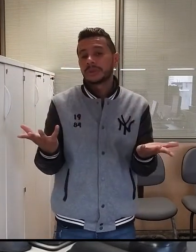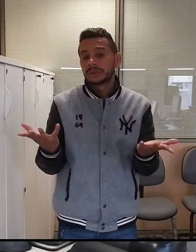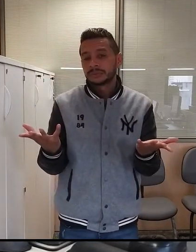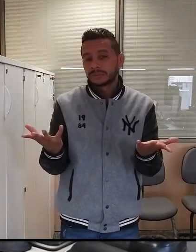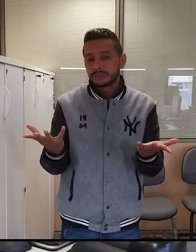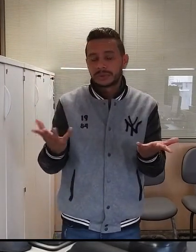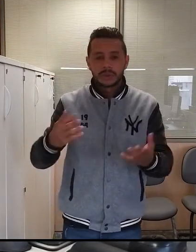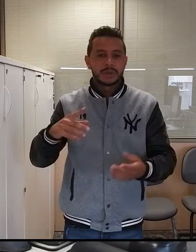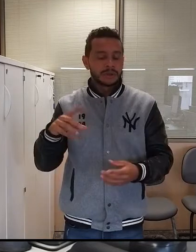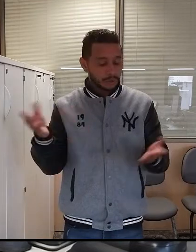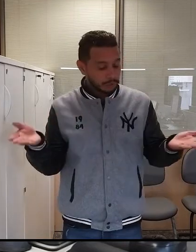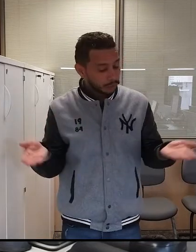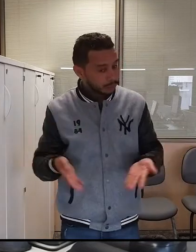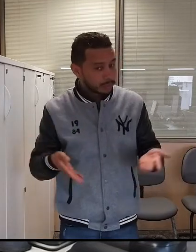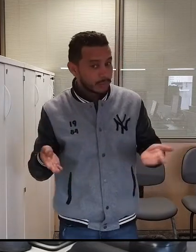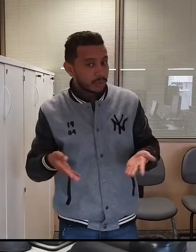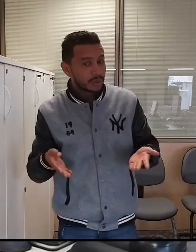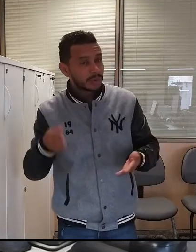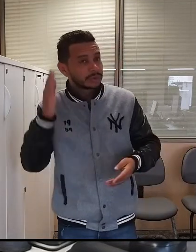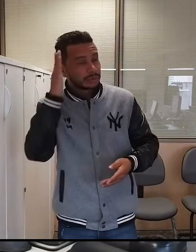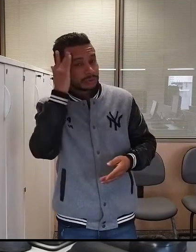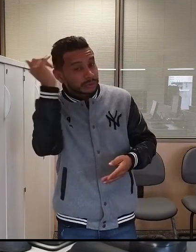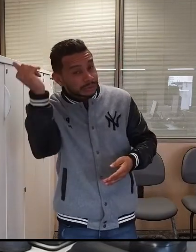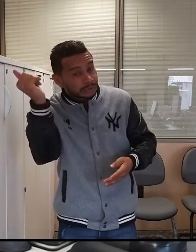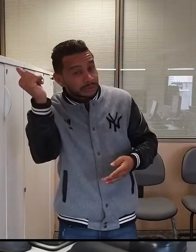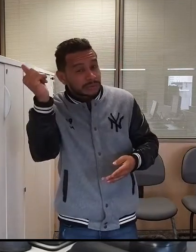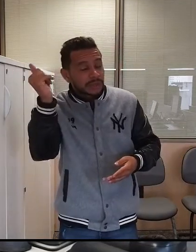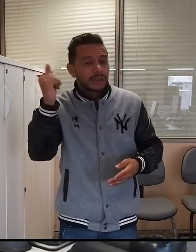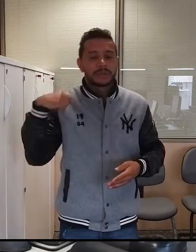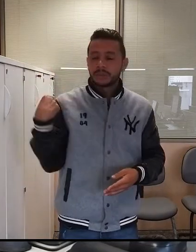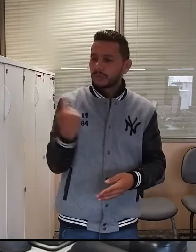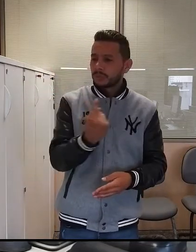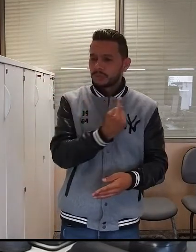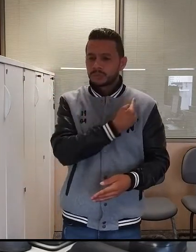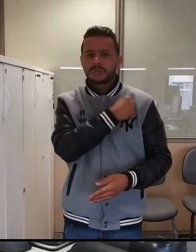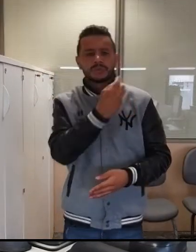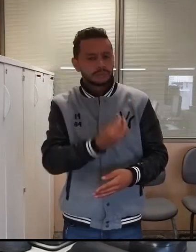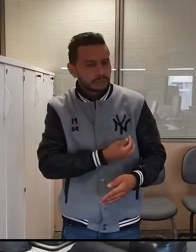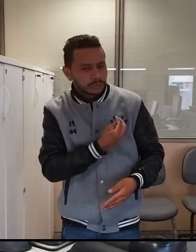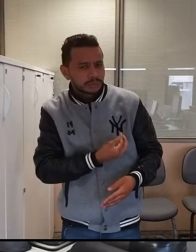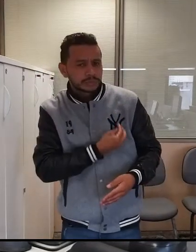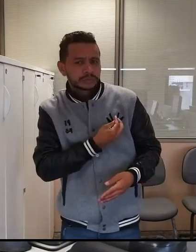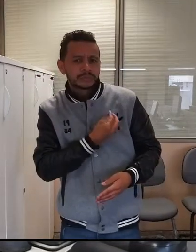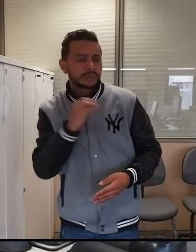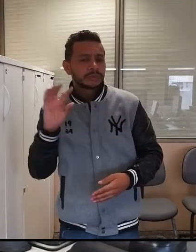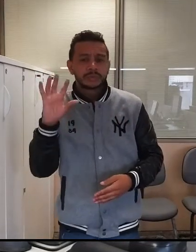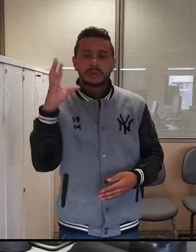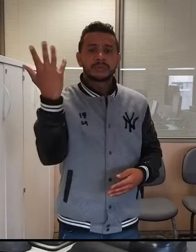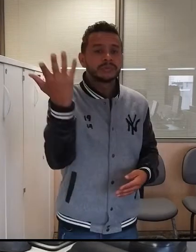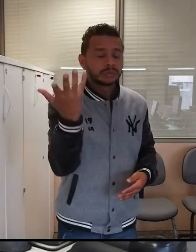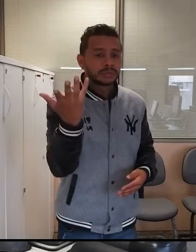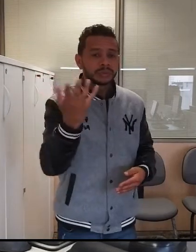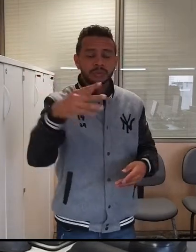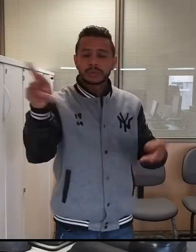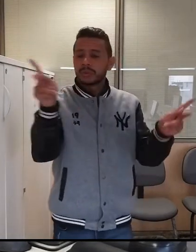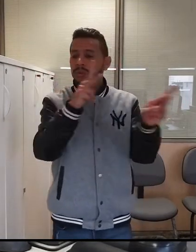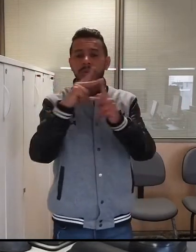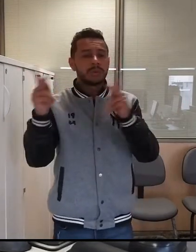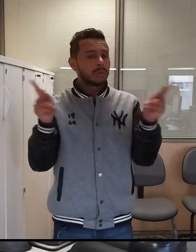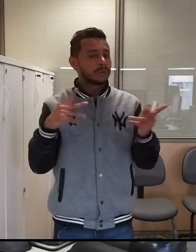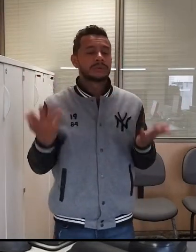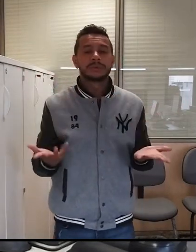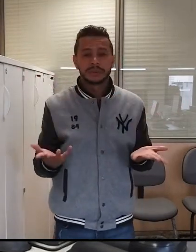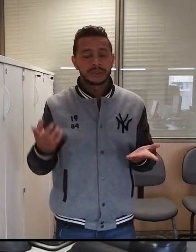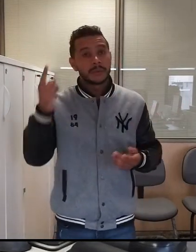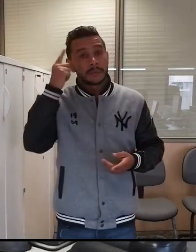Não é de hoje que a gente sabe que as nossas atitudes trazem consequências Então vamos pensar melhor, vamos